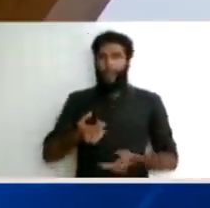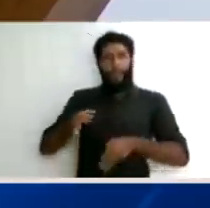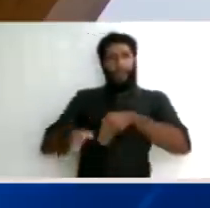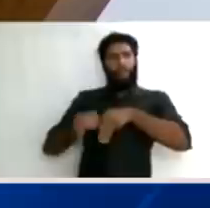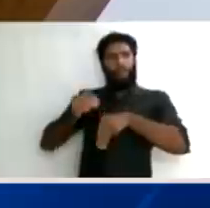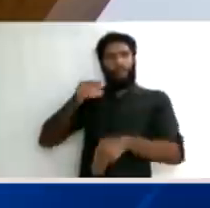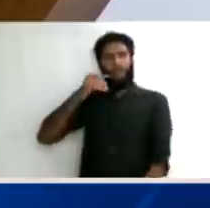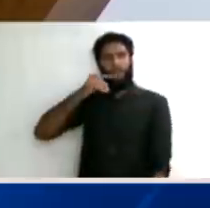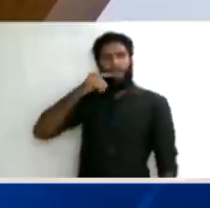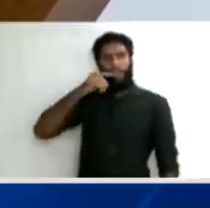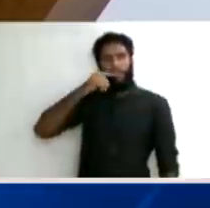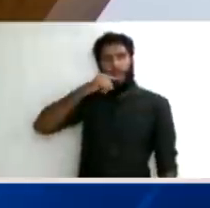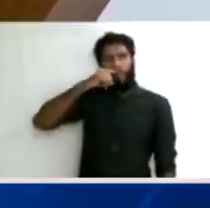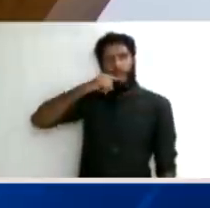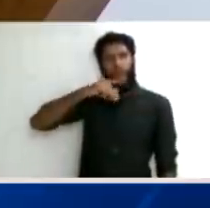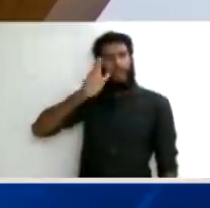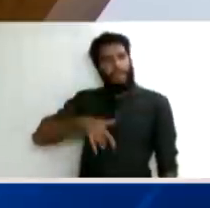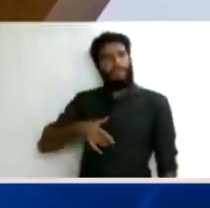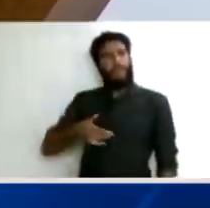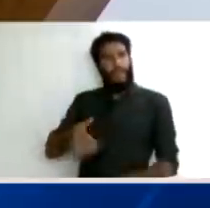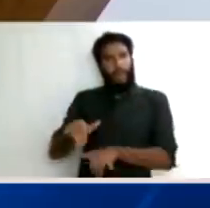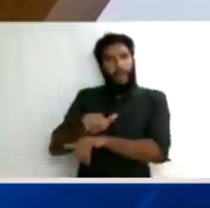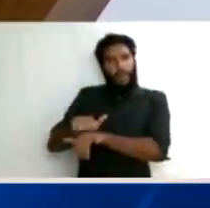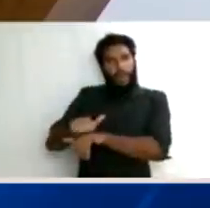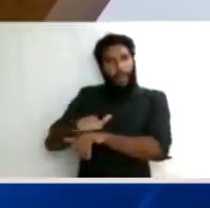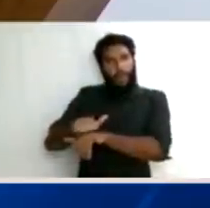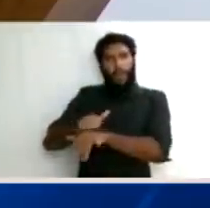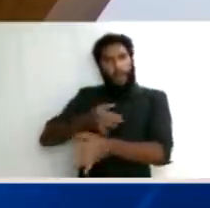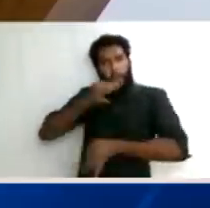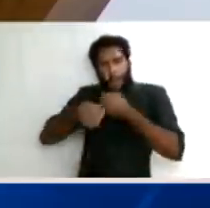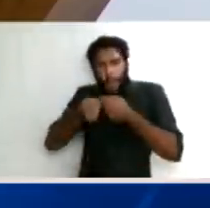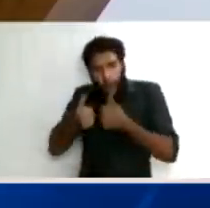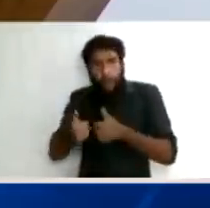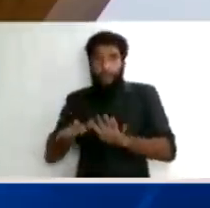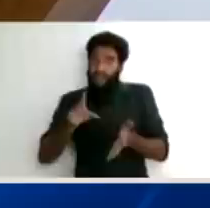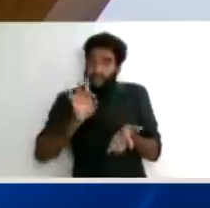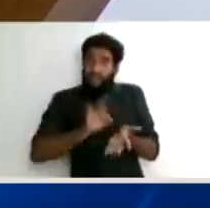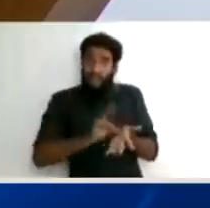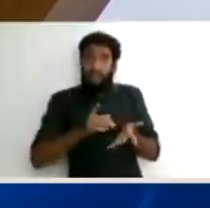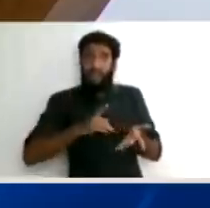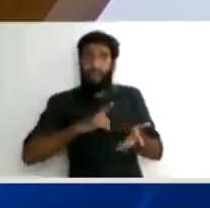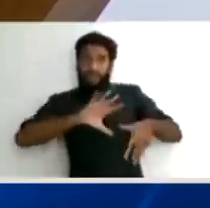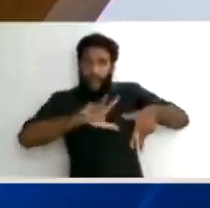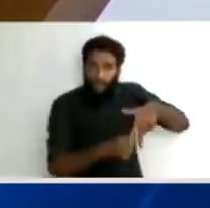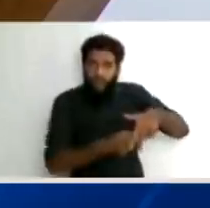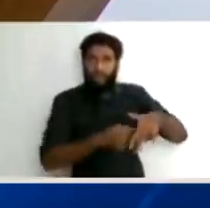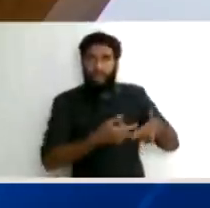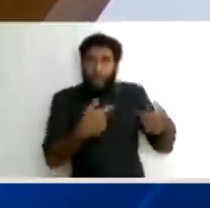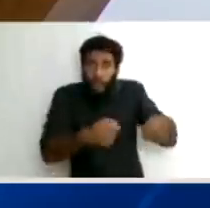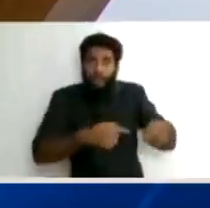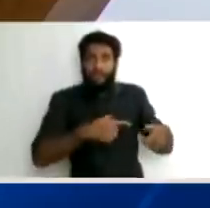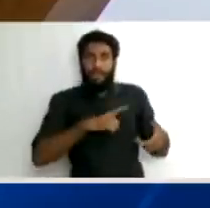provas que foram produzidas pelo juiz Sérgio Moro, se elas serão aproveitadas ou não. Se ele entender que essas provas serão